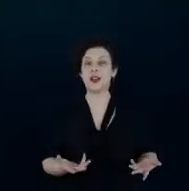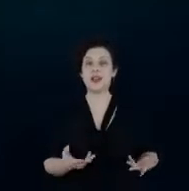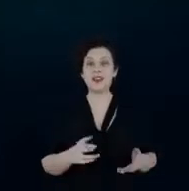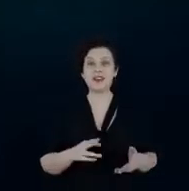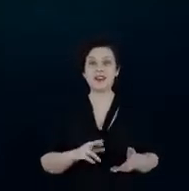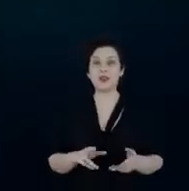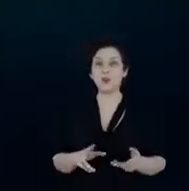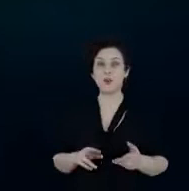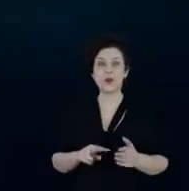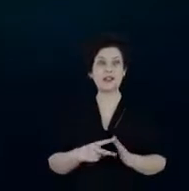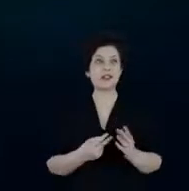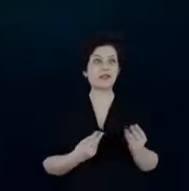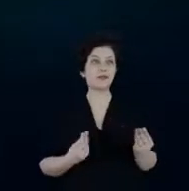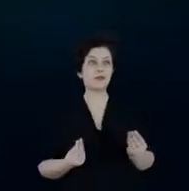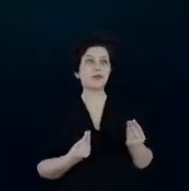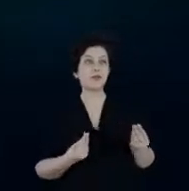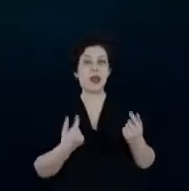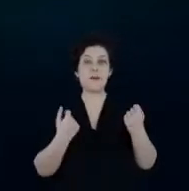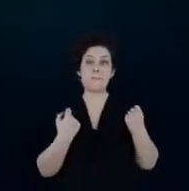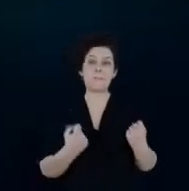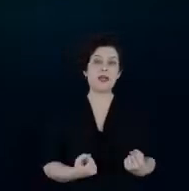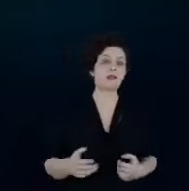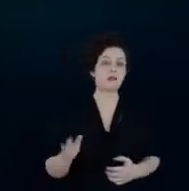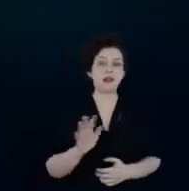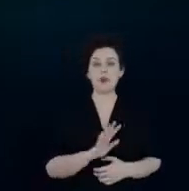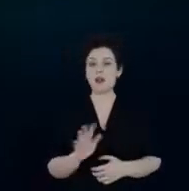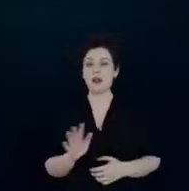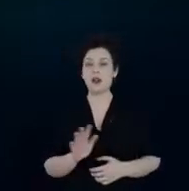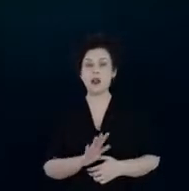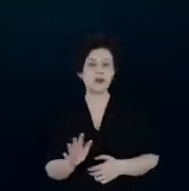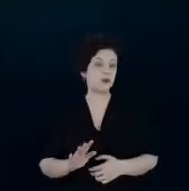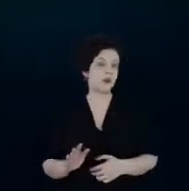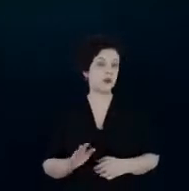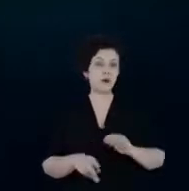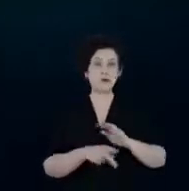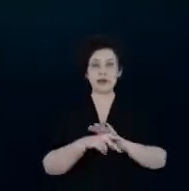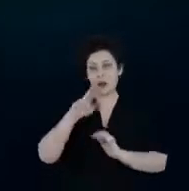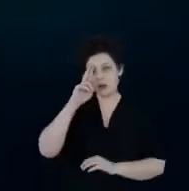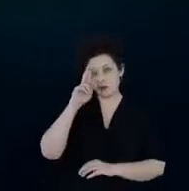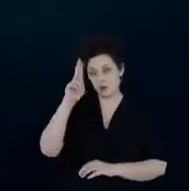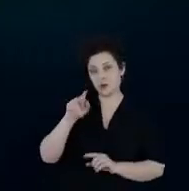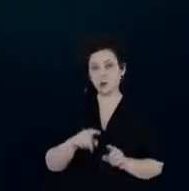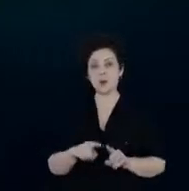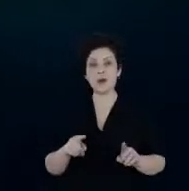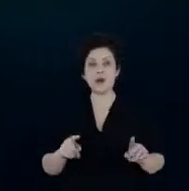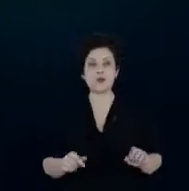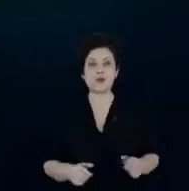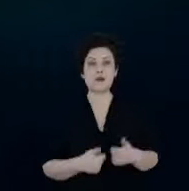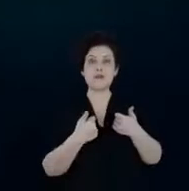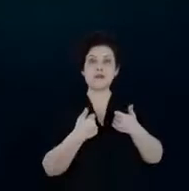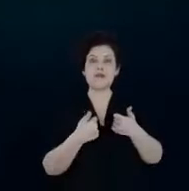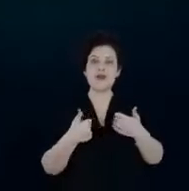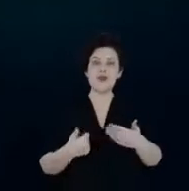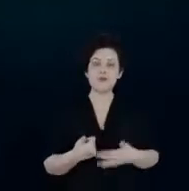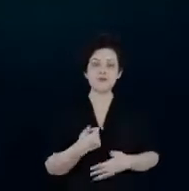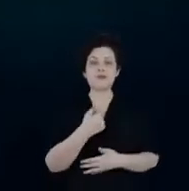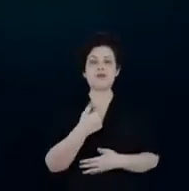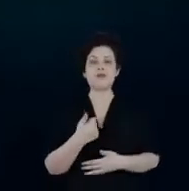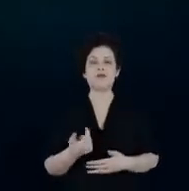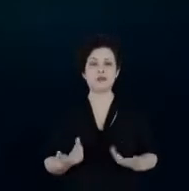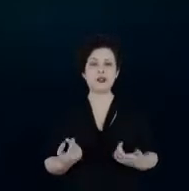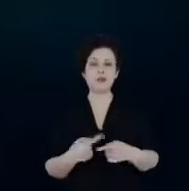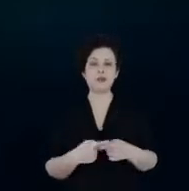significar mais um peso para o empresário mas sim uma vantagem para o empresário porque ele vai